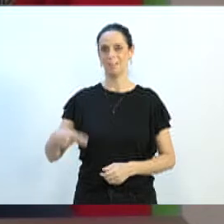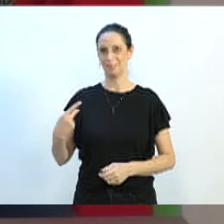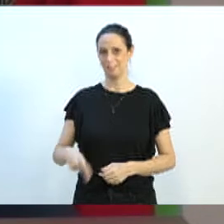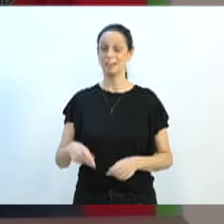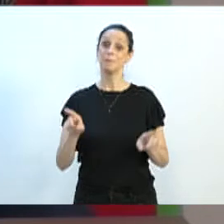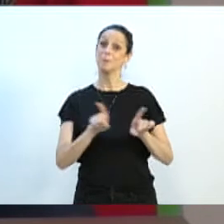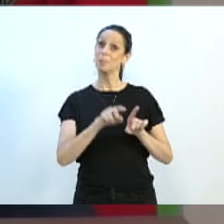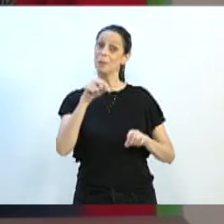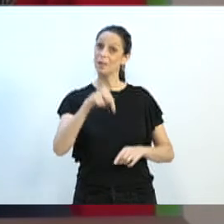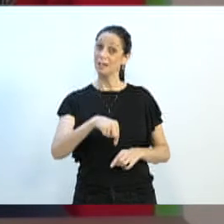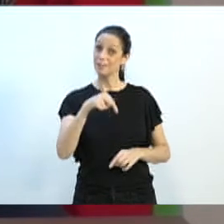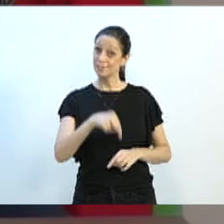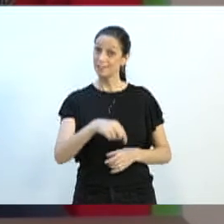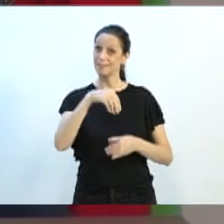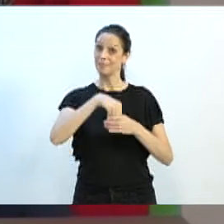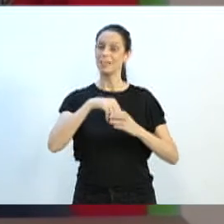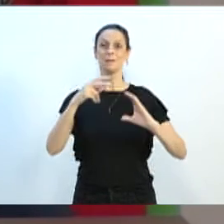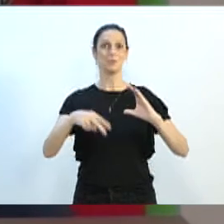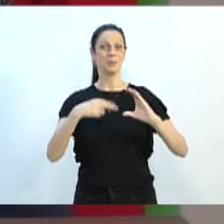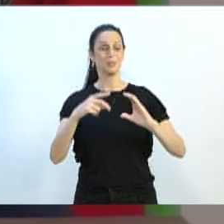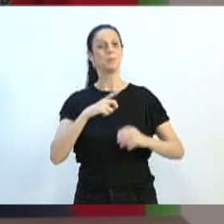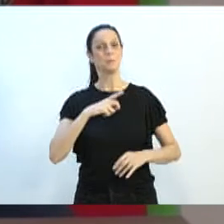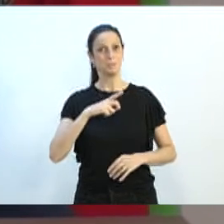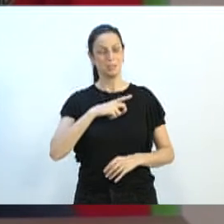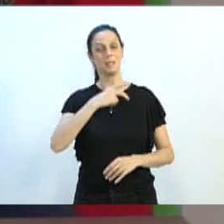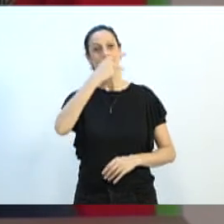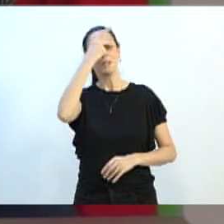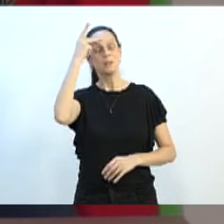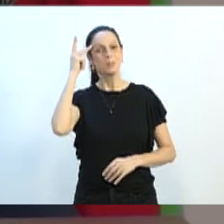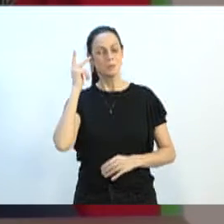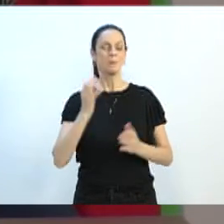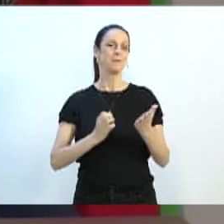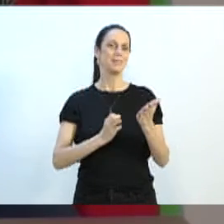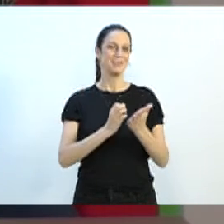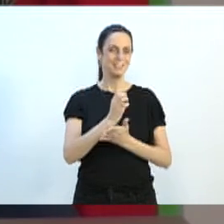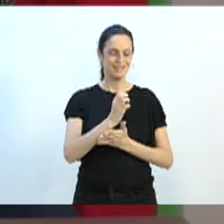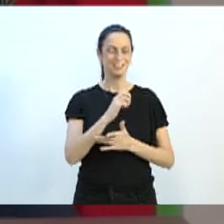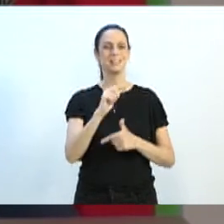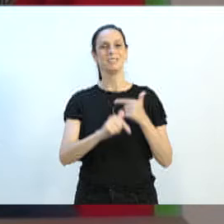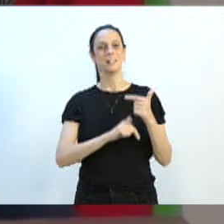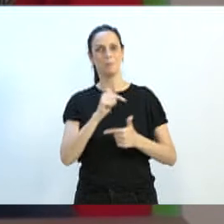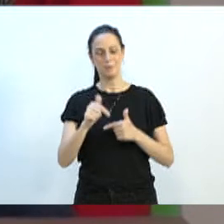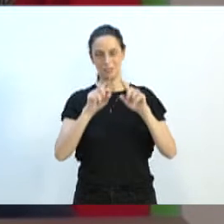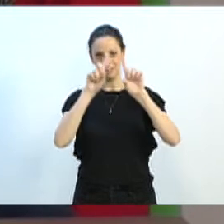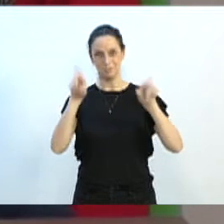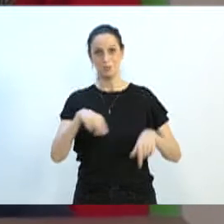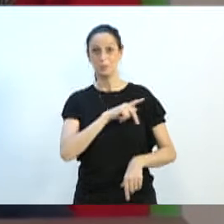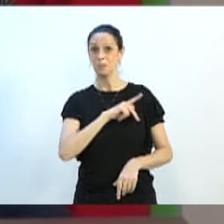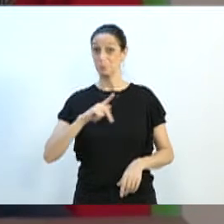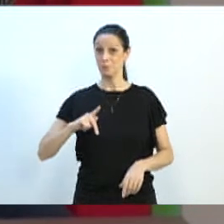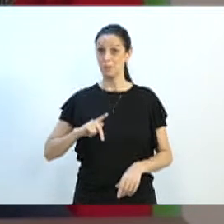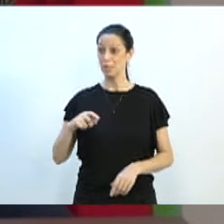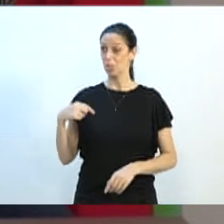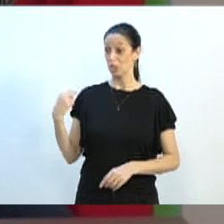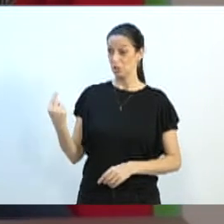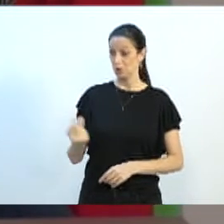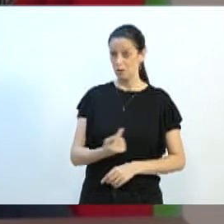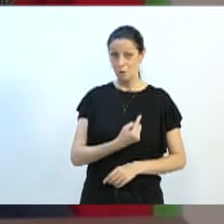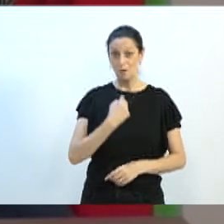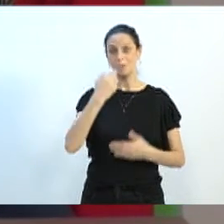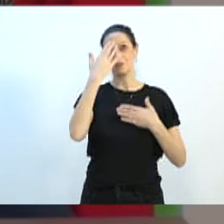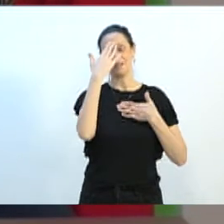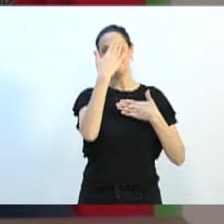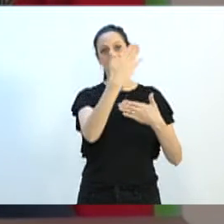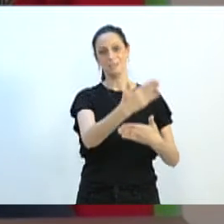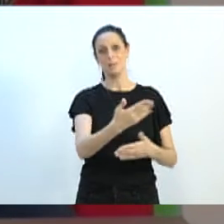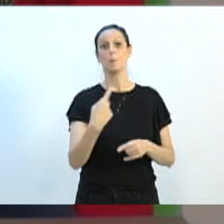estão, nesse legislativo também, que nos atendem com tanto carinho, e que eu sempre digo, a gente nunca faz nada sozinho na questão da vida